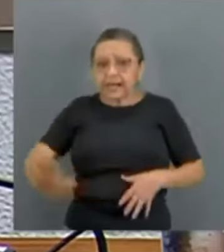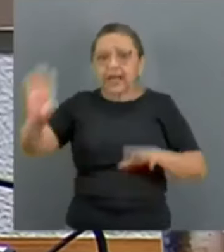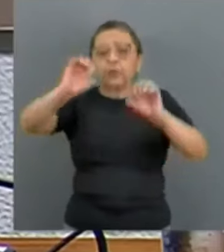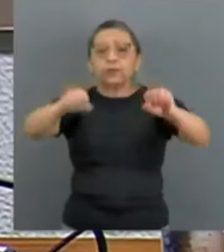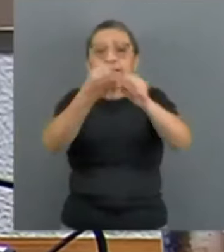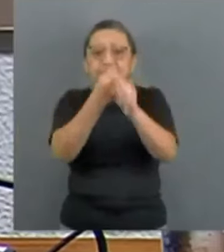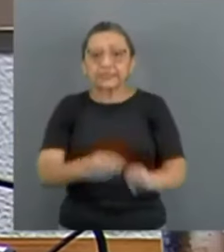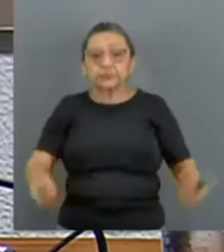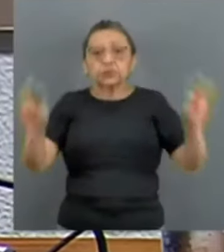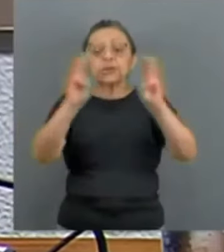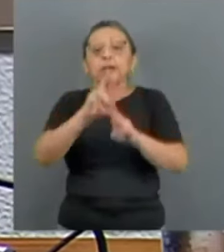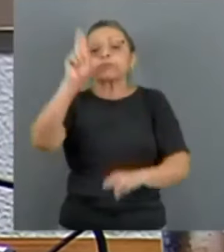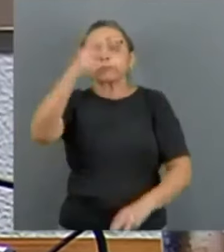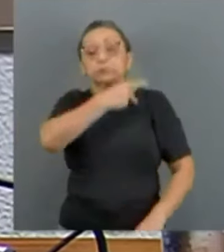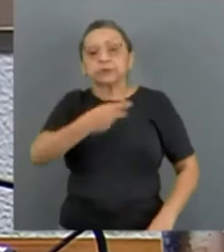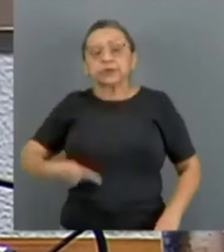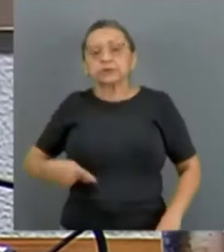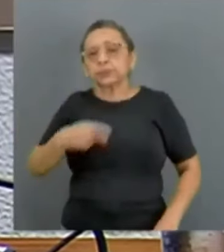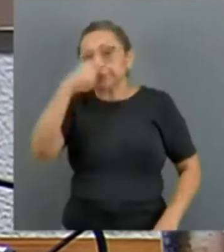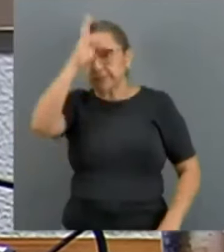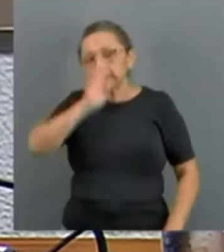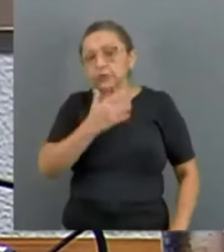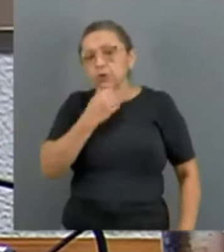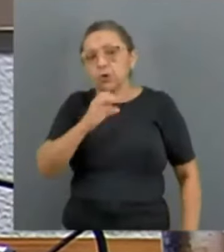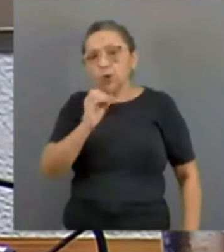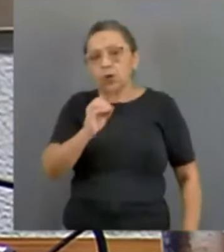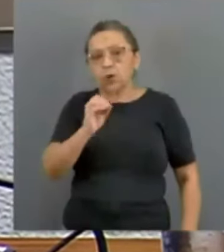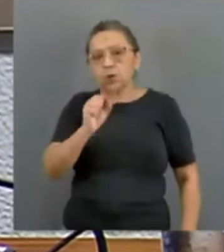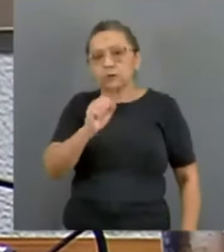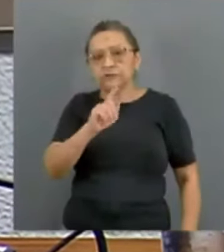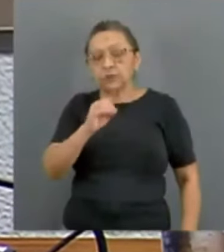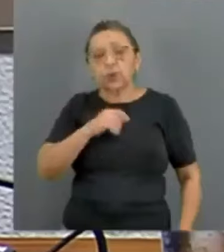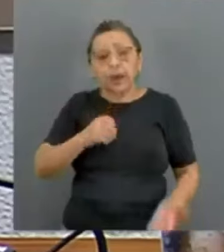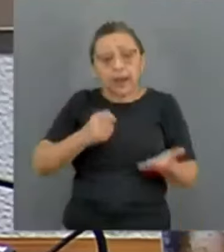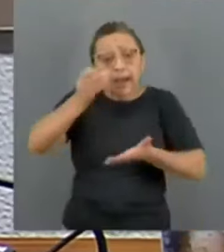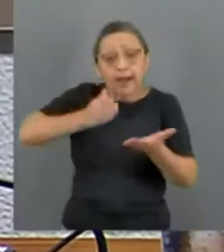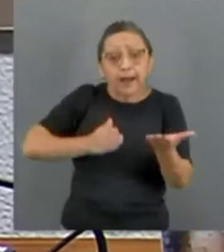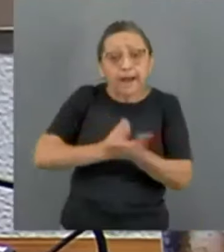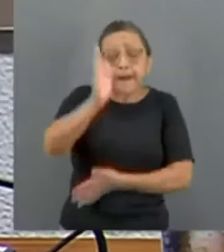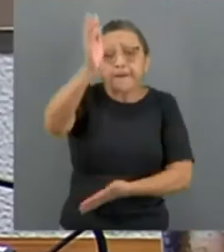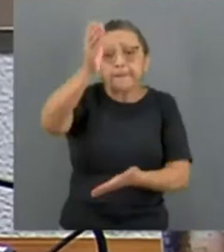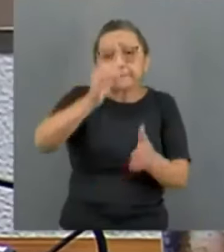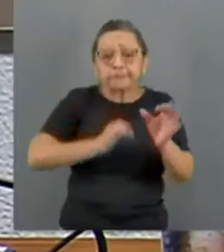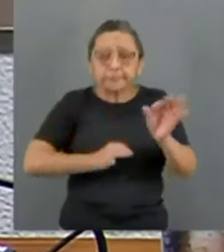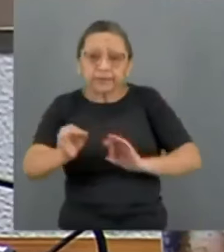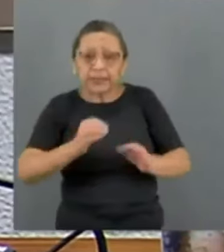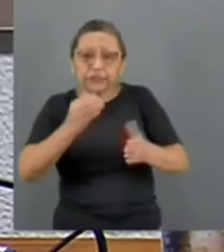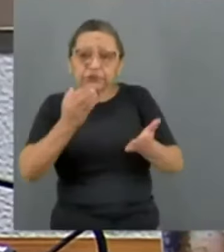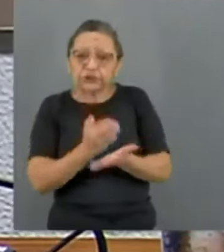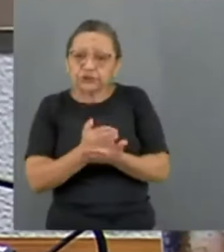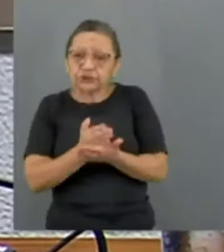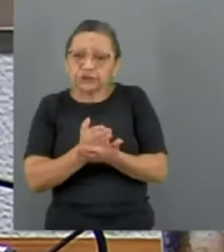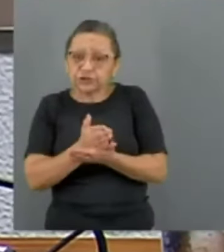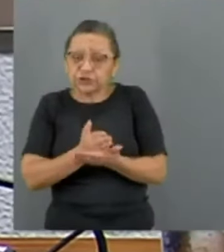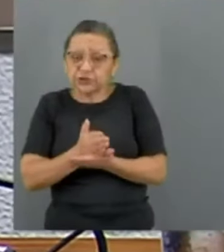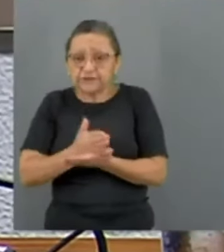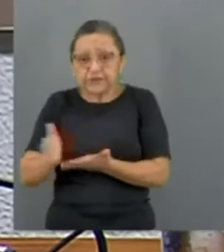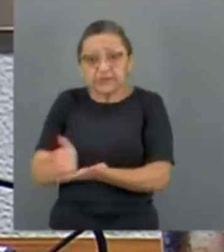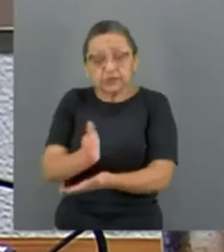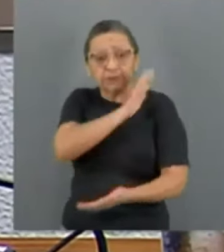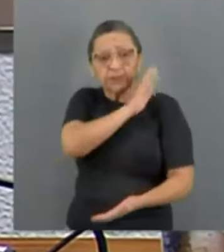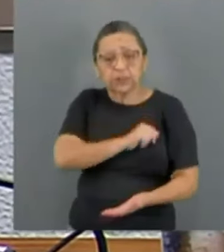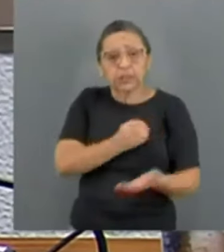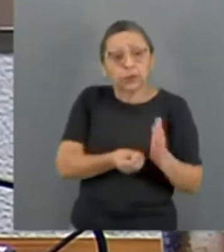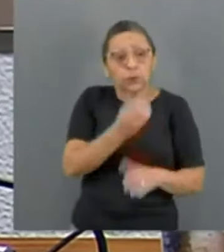presidência do brasileiro Oswaldo Aranha, aprovou o Plano para a Divisão da Palestina. Plano este que previu a criação de um Estado